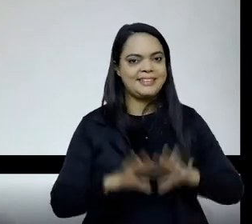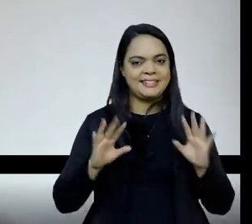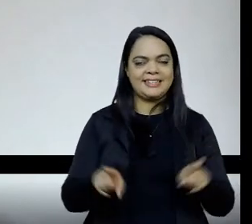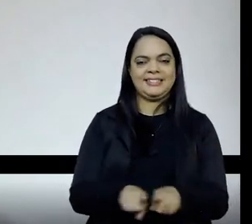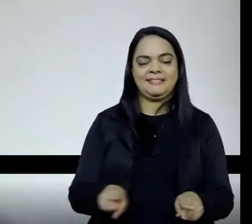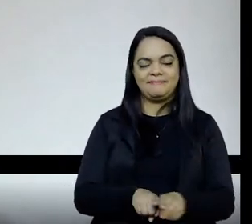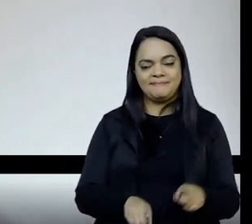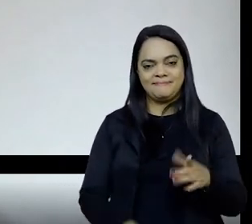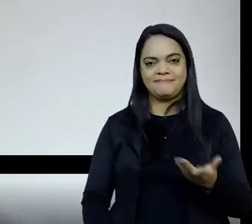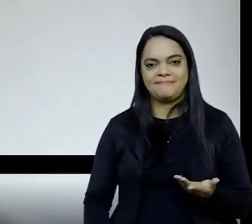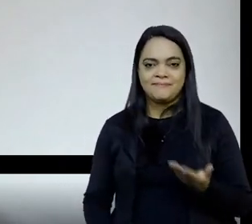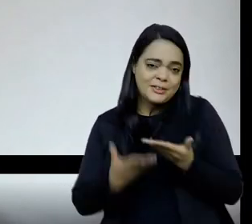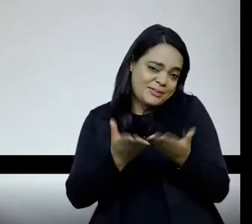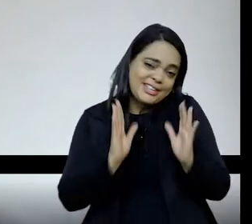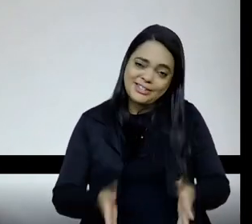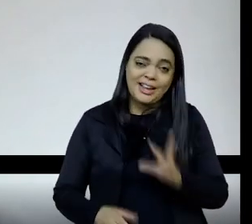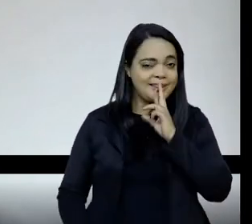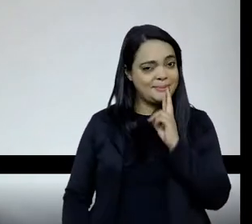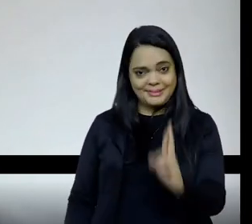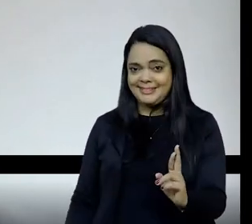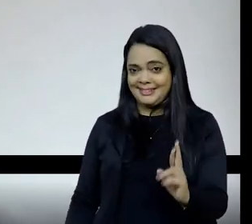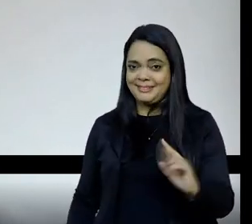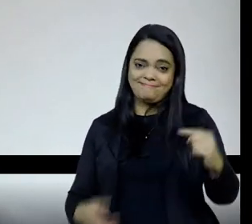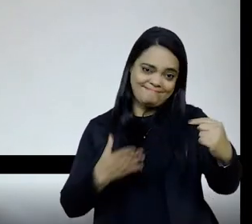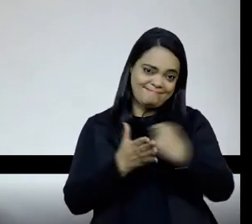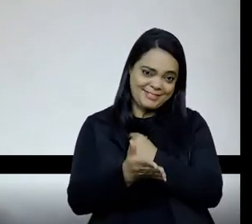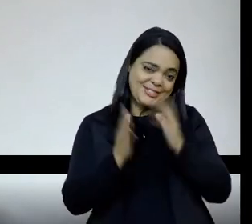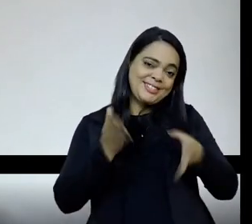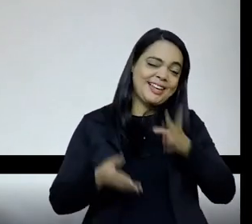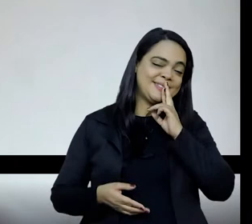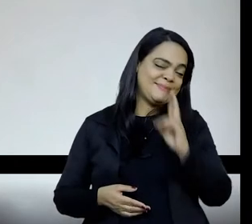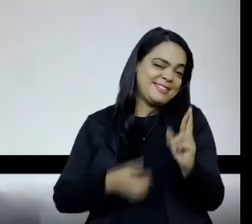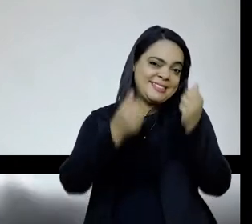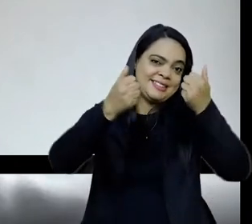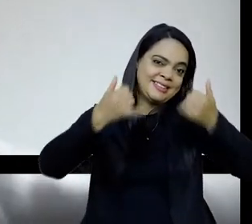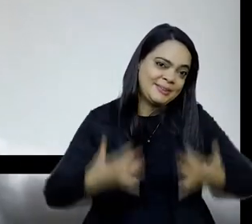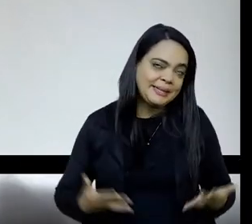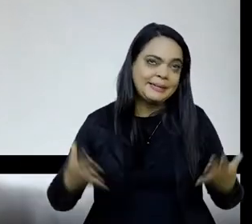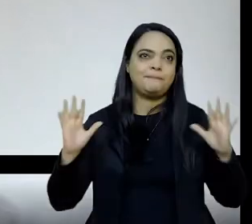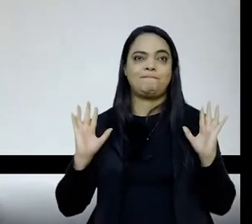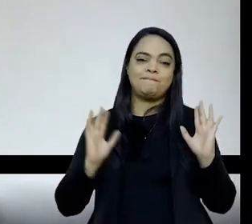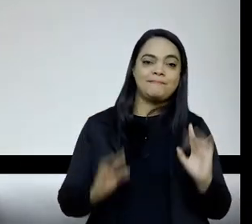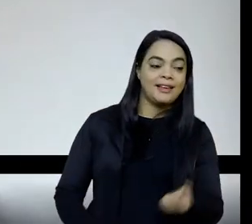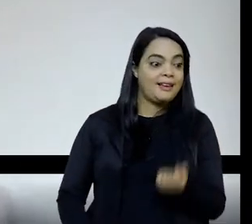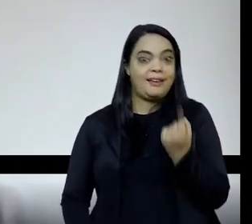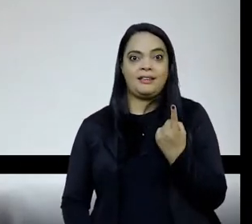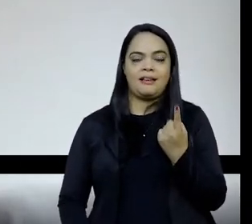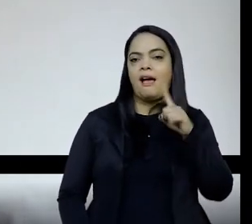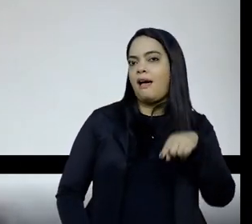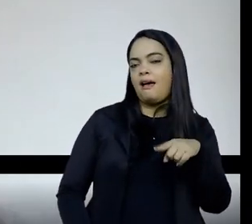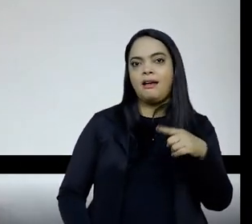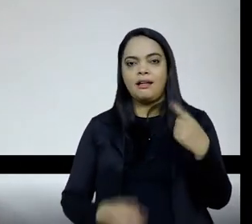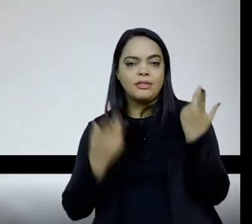eu acho, você já respondeu em parte a sua pergunta inicial, claro, a ideia do estranhamento é fundamental, então,